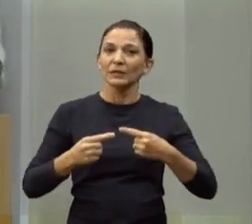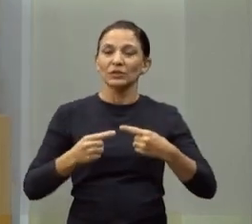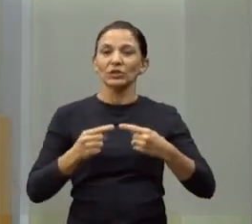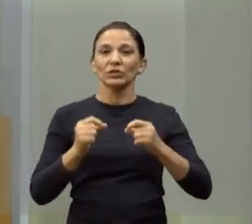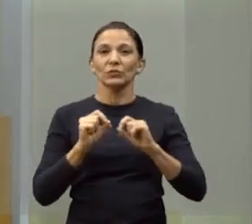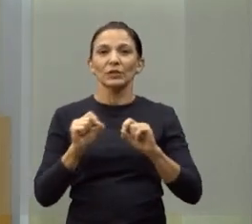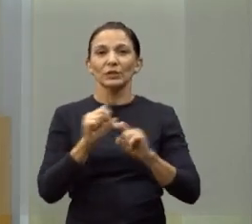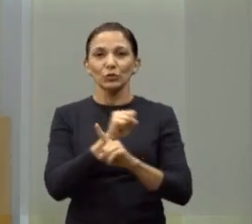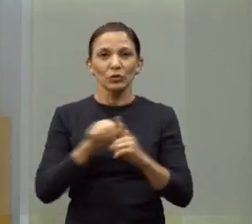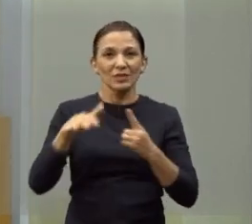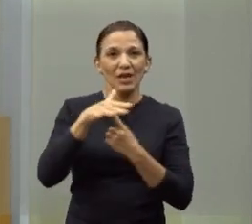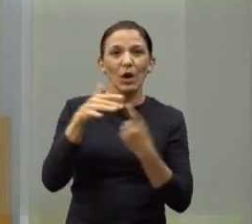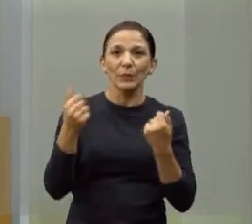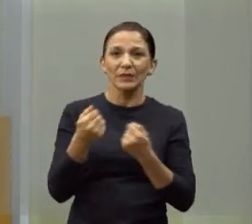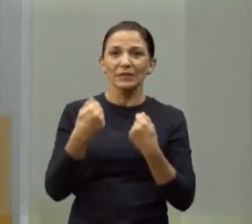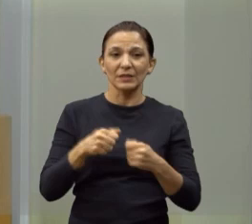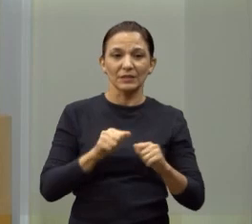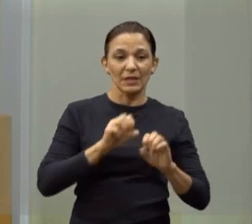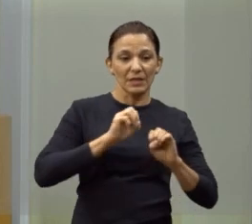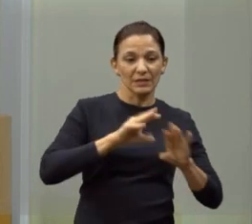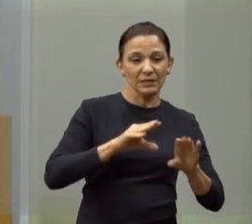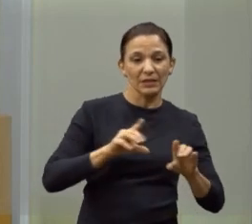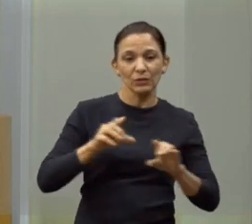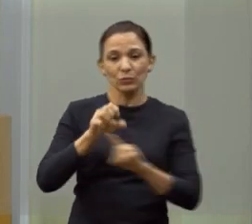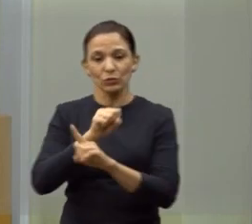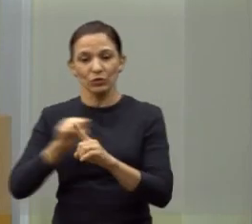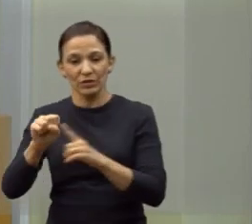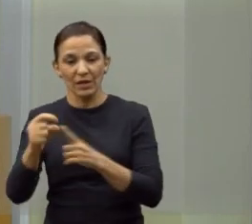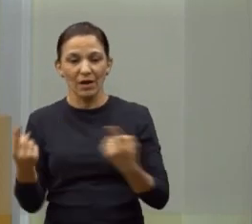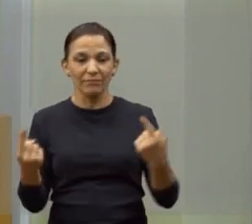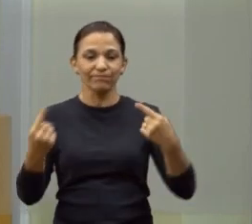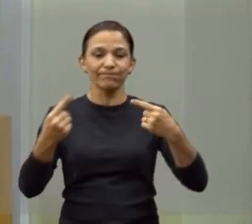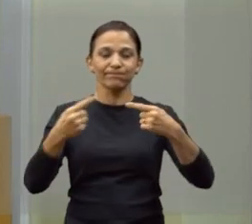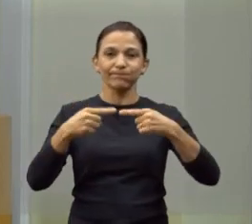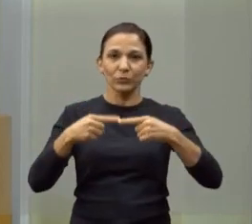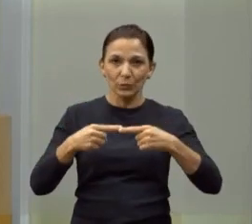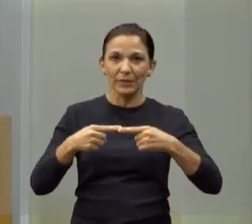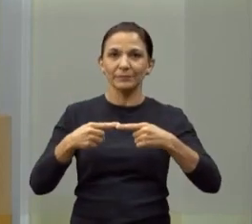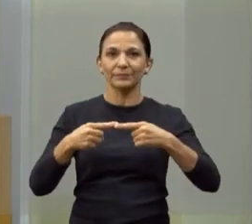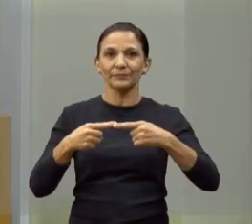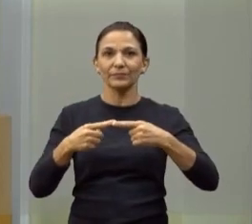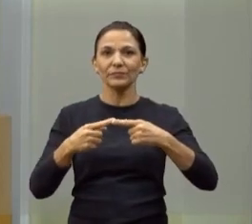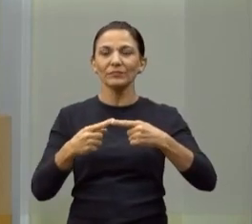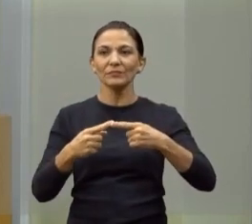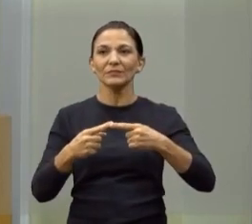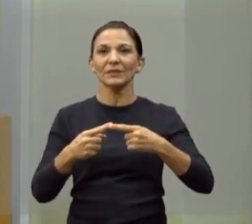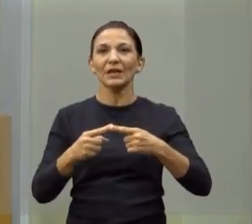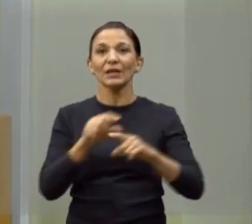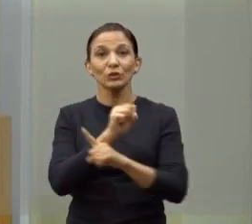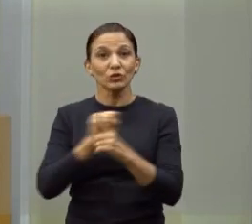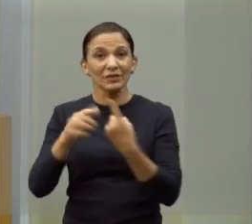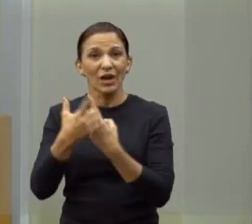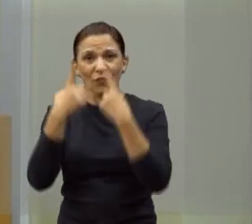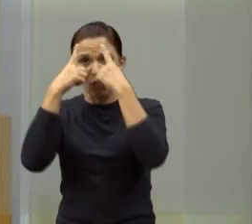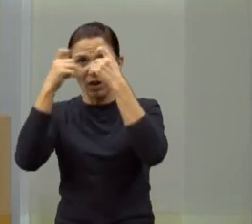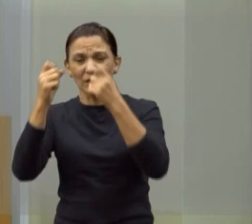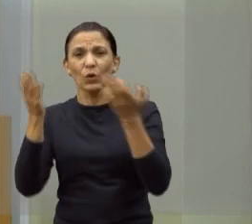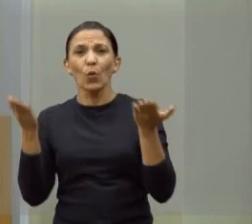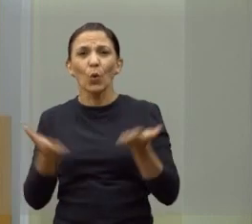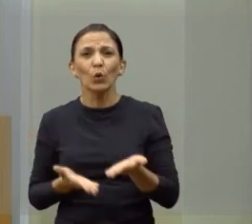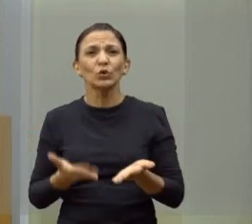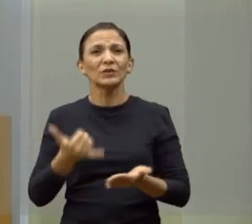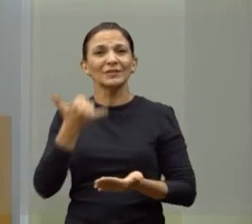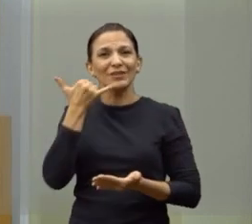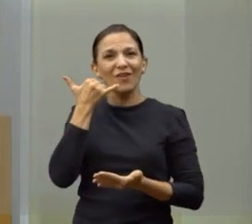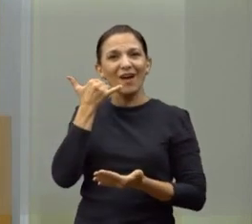debate social. A sociedade, meus caros, ela sempre foi violenta. O que acontece hoje em dia é que as pessoas têm celular na mão